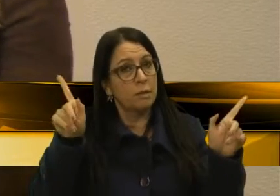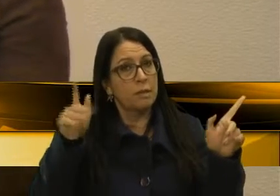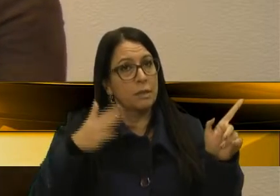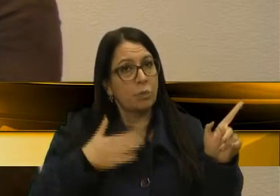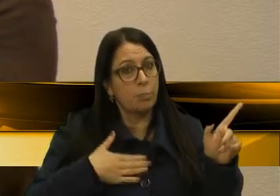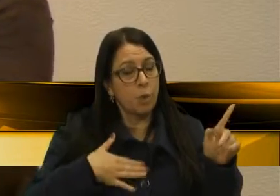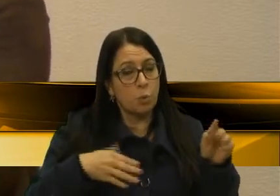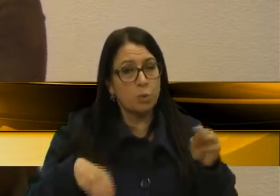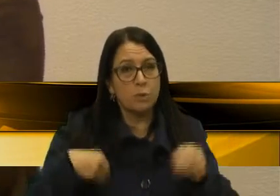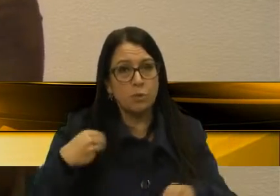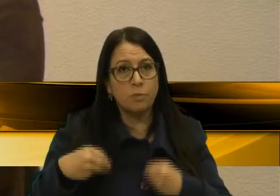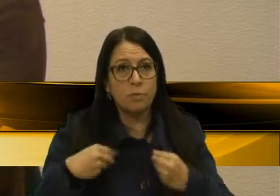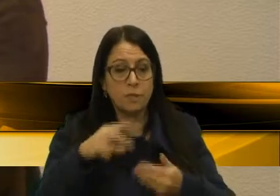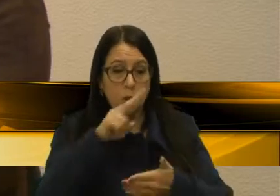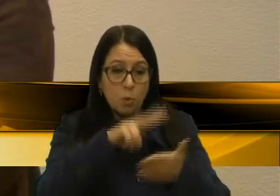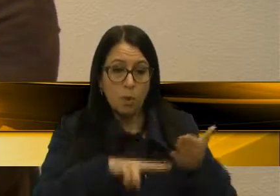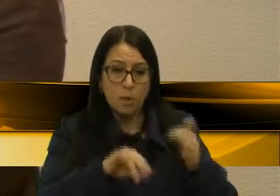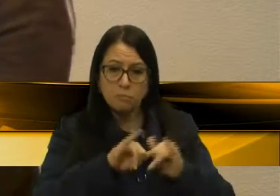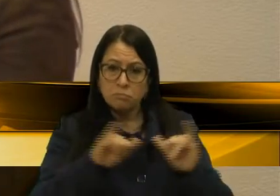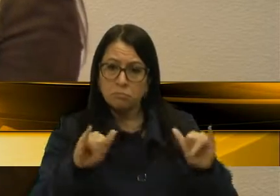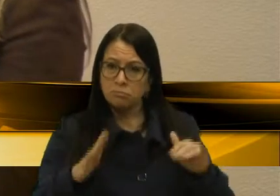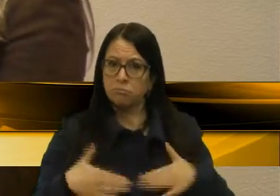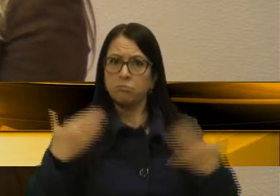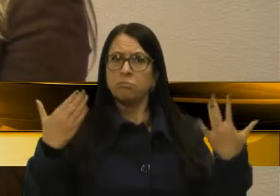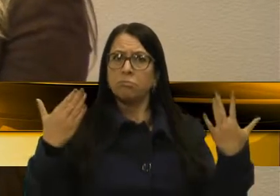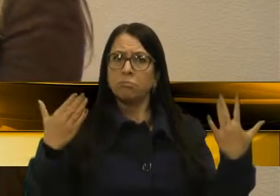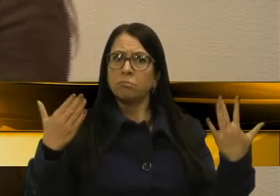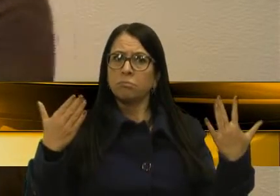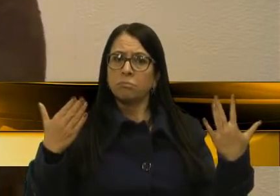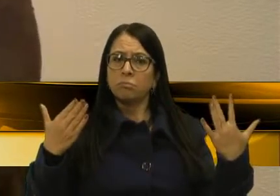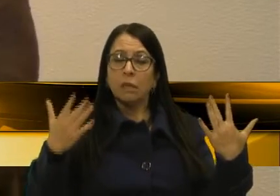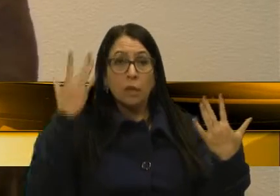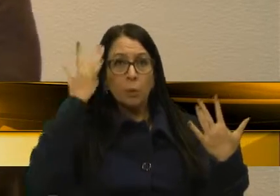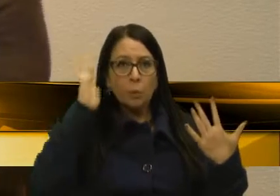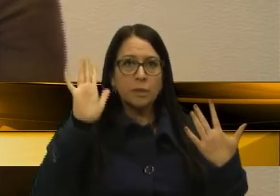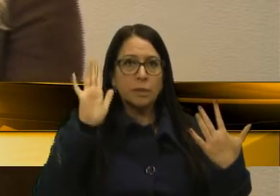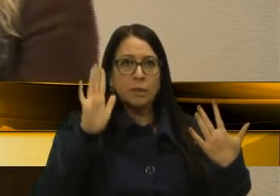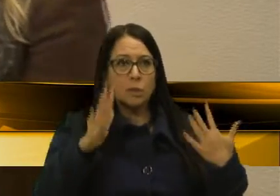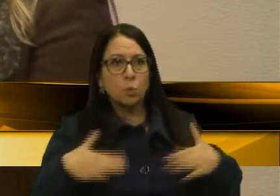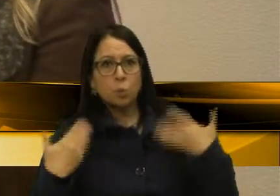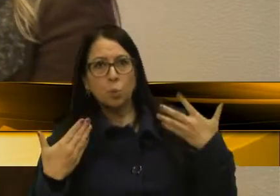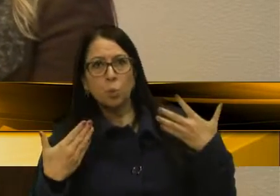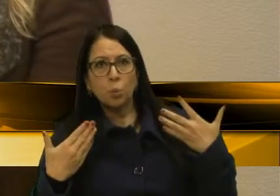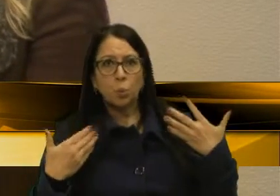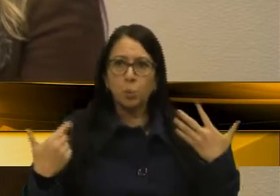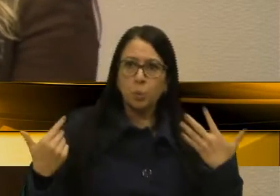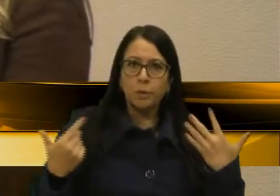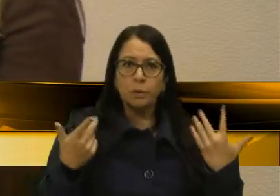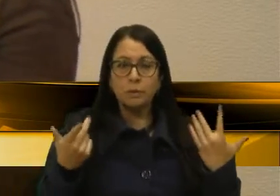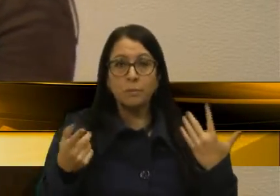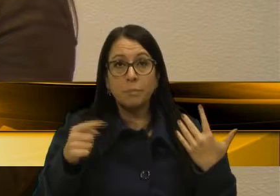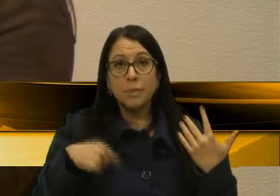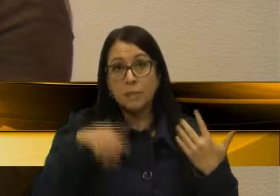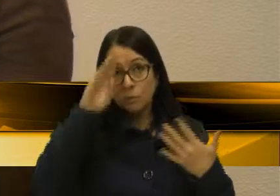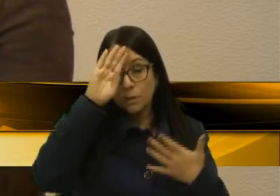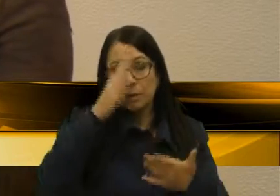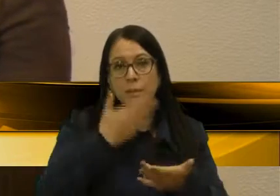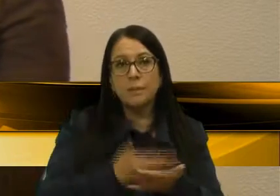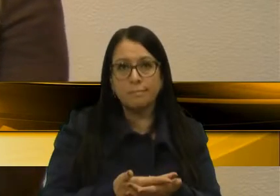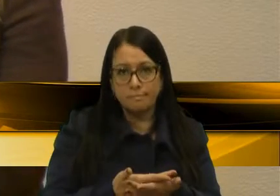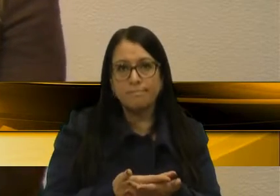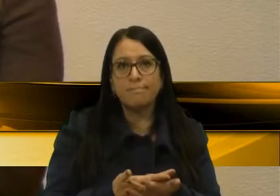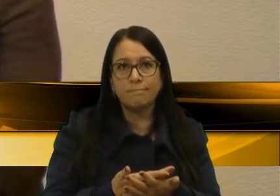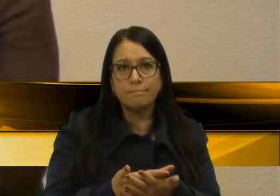o meu sentimento ao ler essa notícia foi de um susto. Eu não sei se de surpresa ou de susto, e eu acredito que tenha